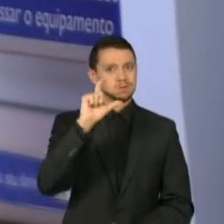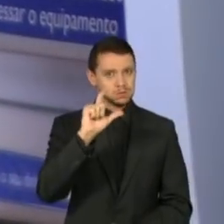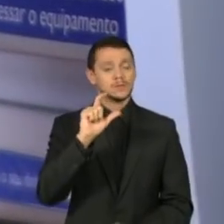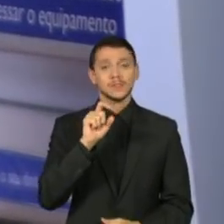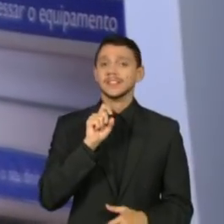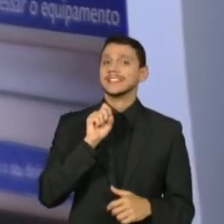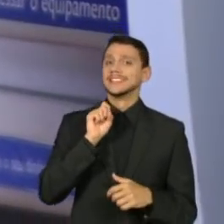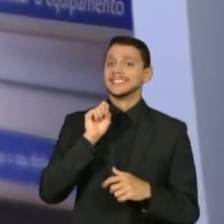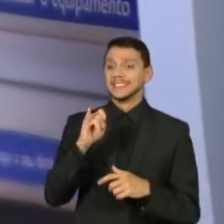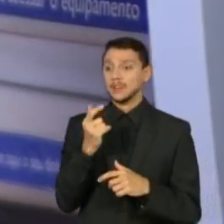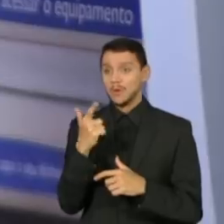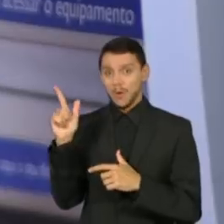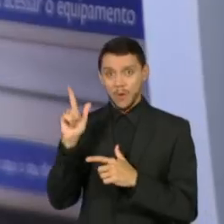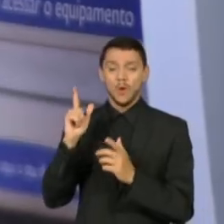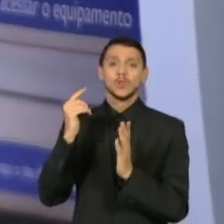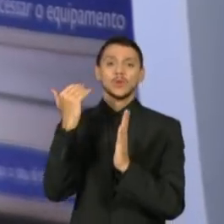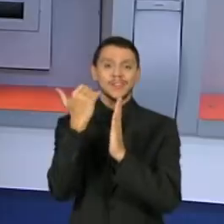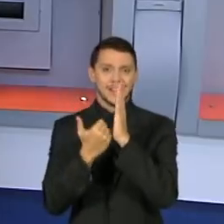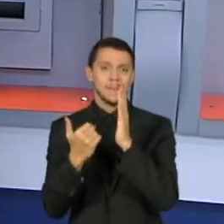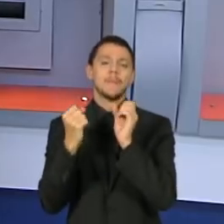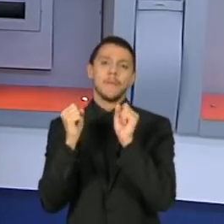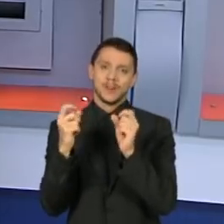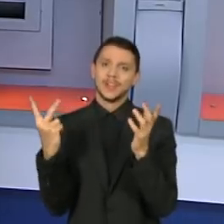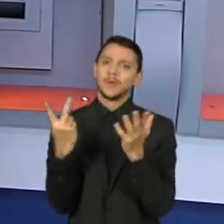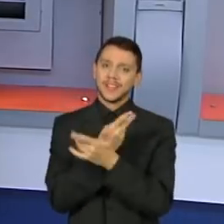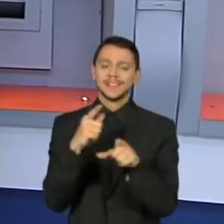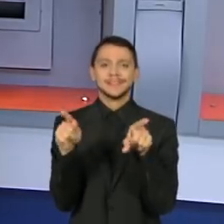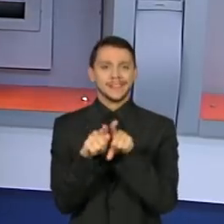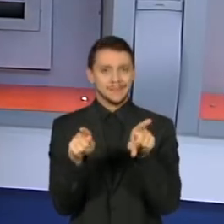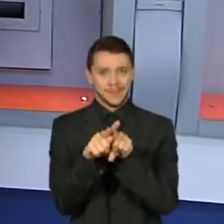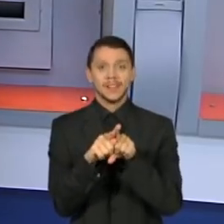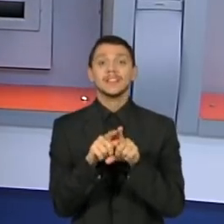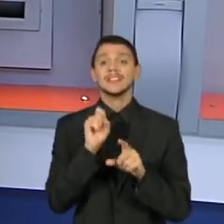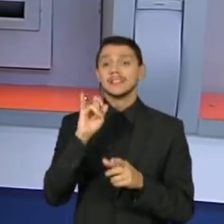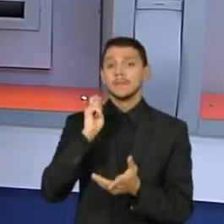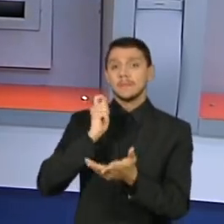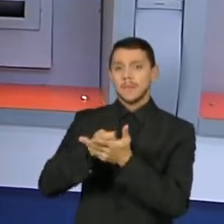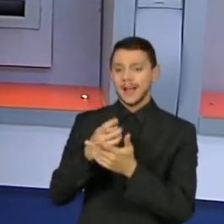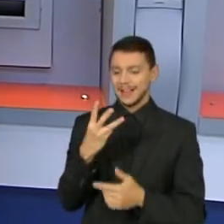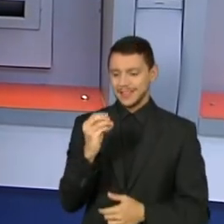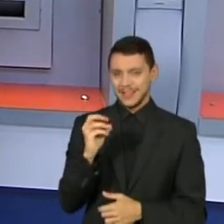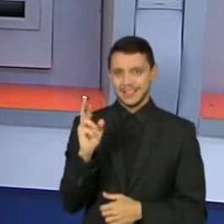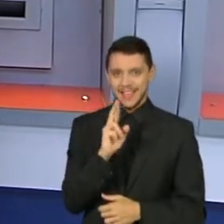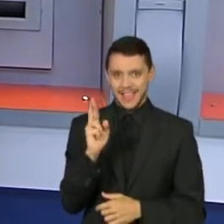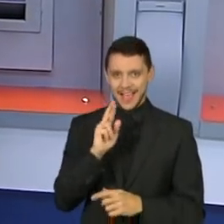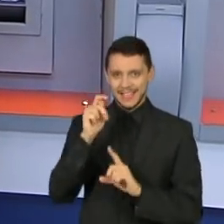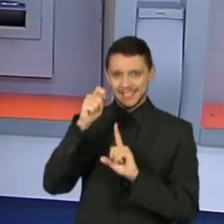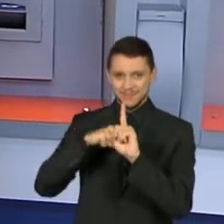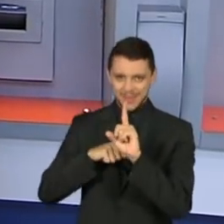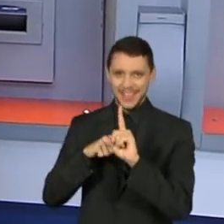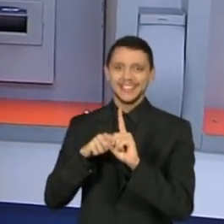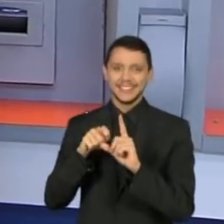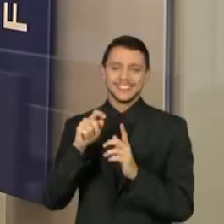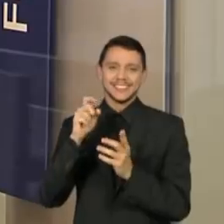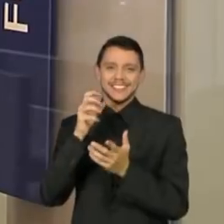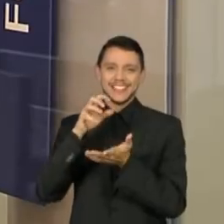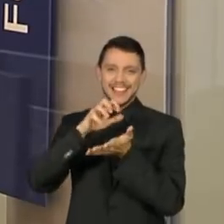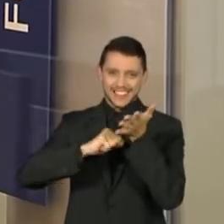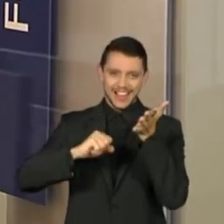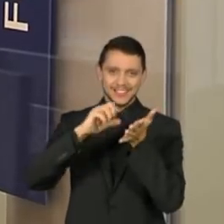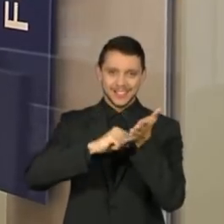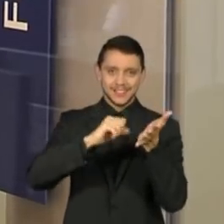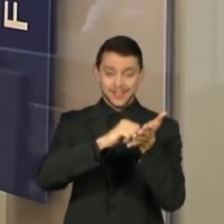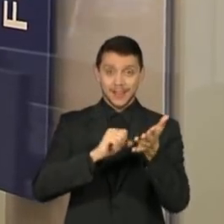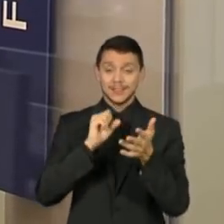outro débito. Quem paga um pacote de tarifa de 30 reais por mês, se os valores se acumularem negativo em